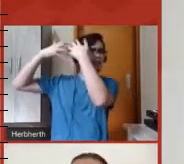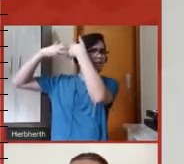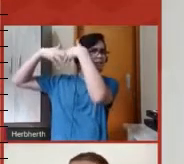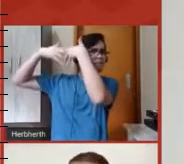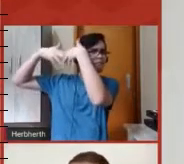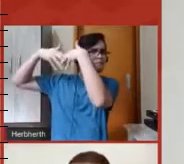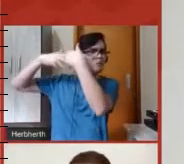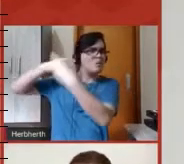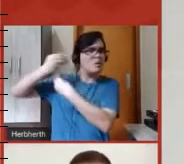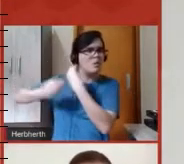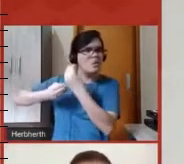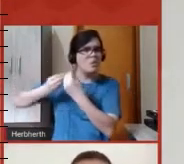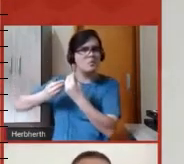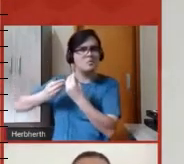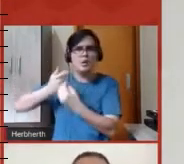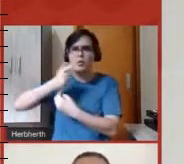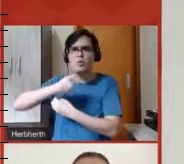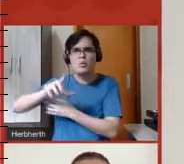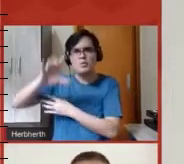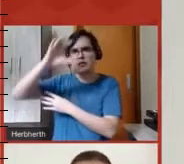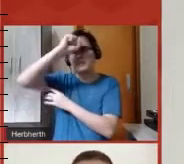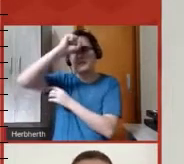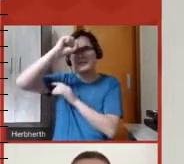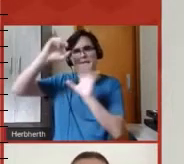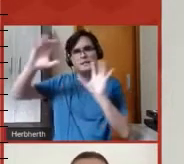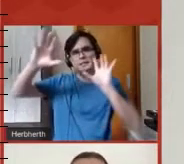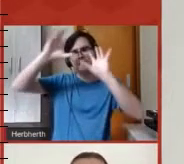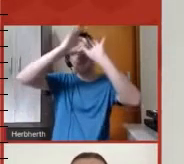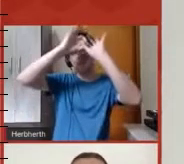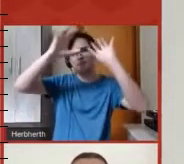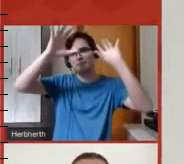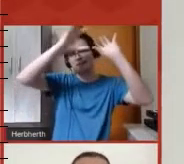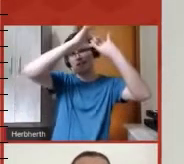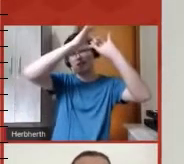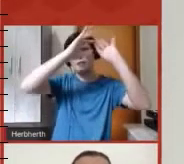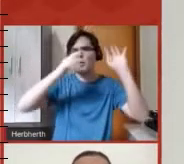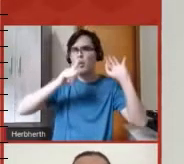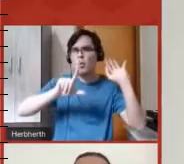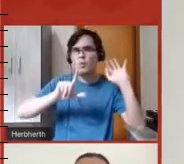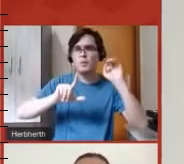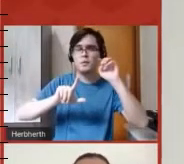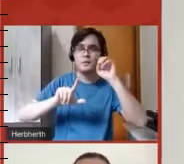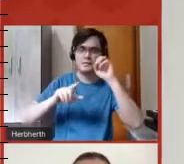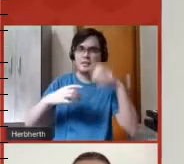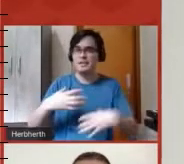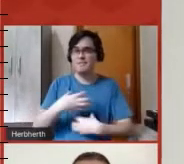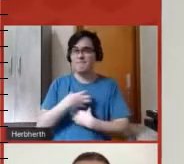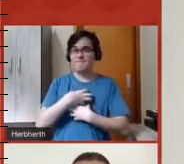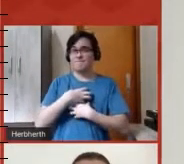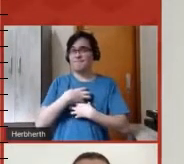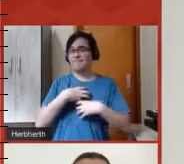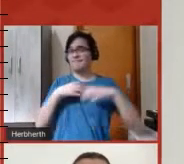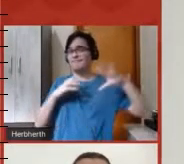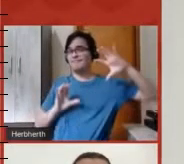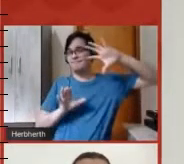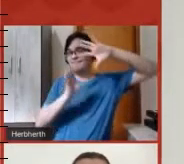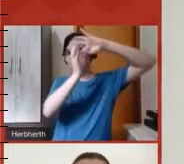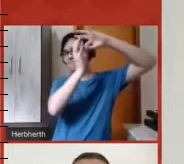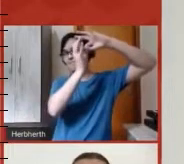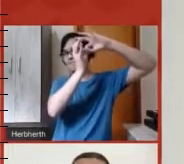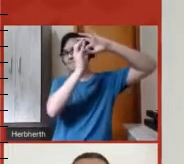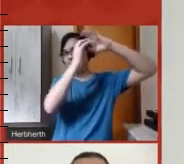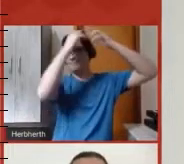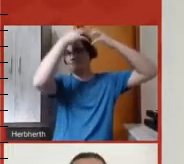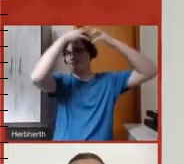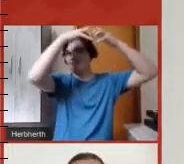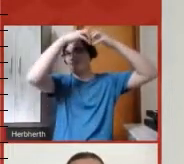poder fazer conexões de ideias, né, a forma como eu me sinto impacta diretamente tudo isso. Mas,